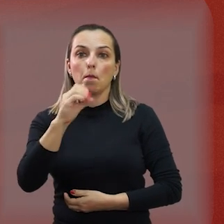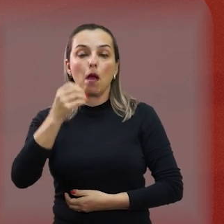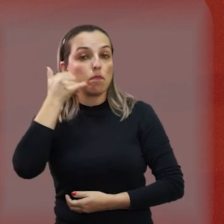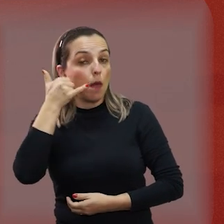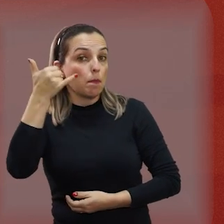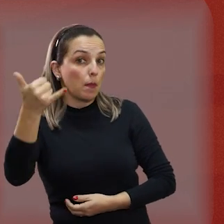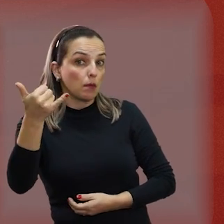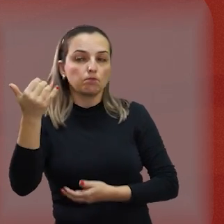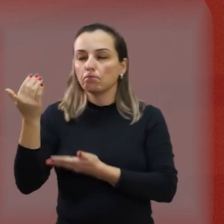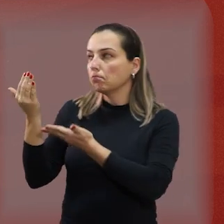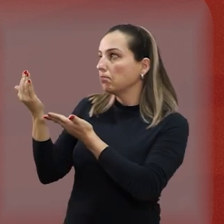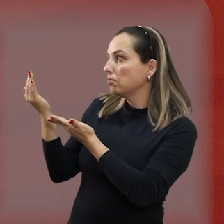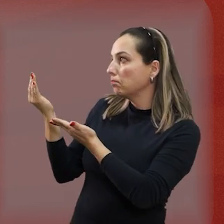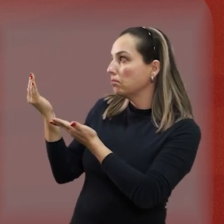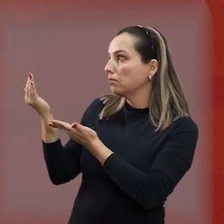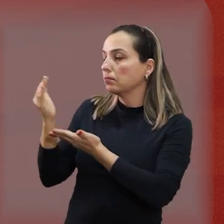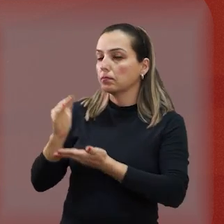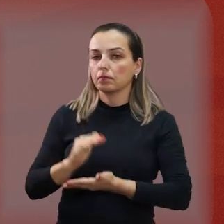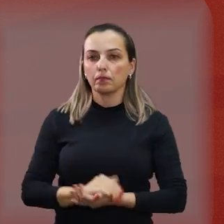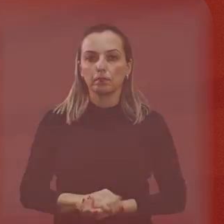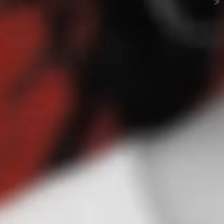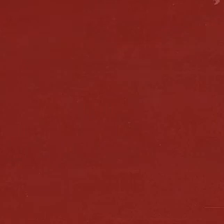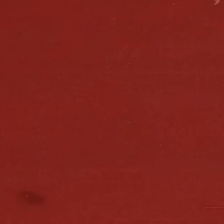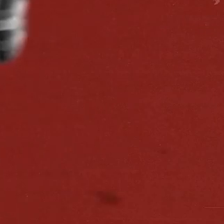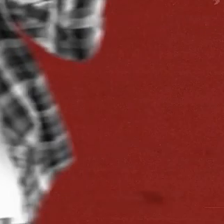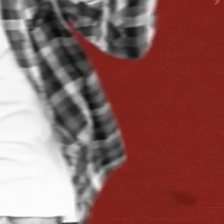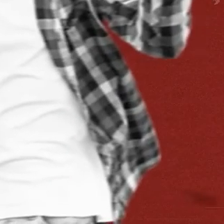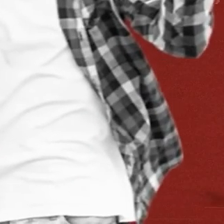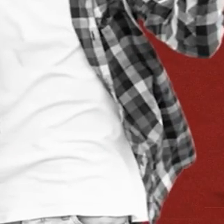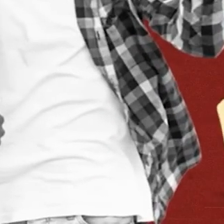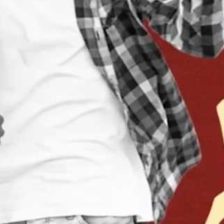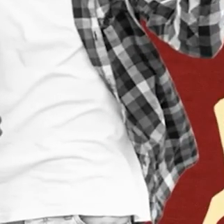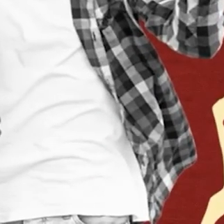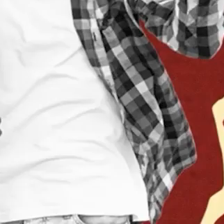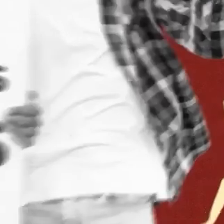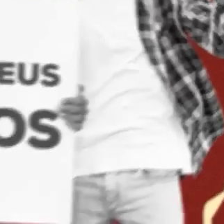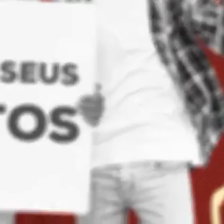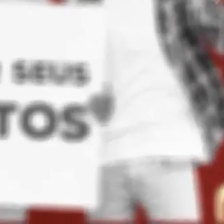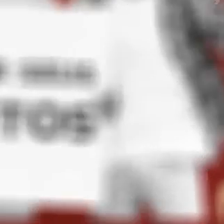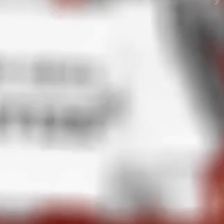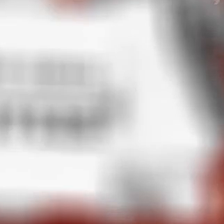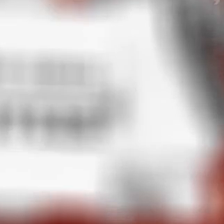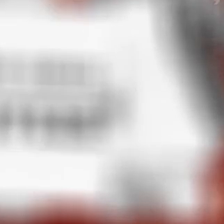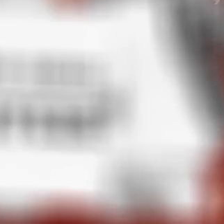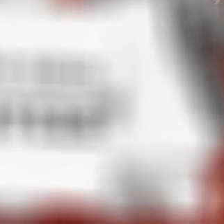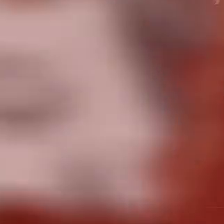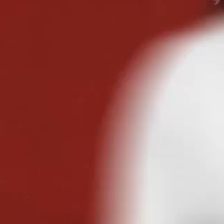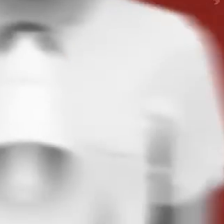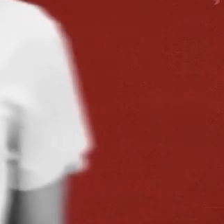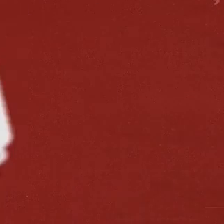ou denuncie pelo Disque 100. Música Música